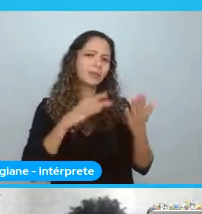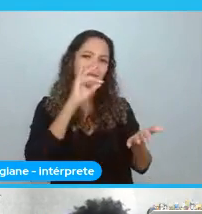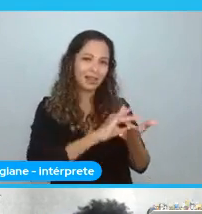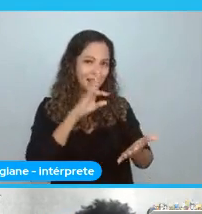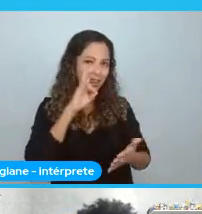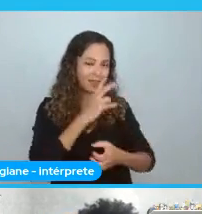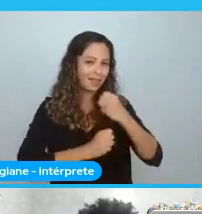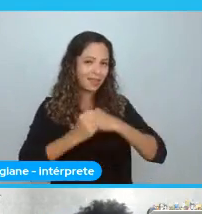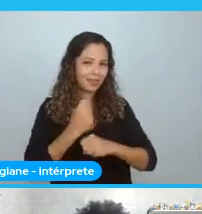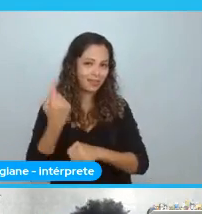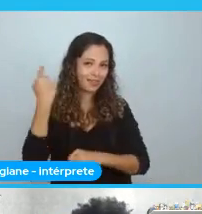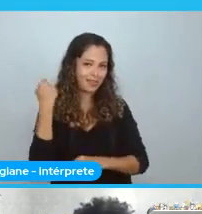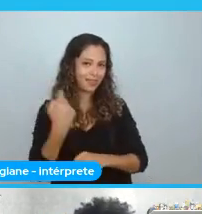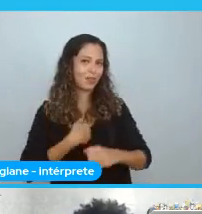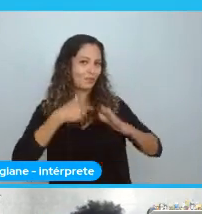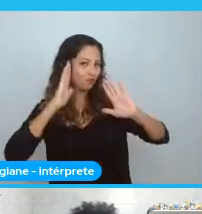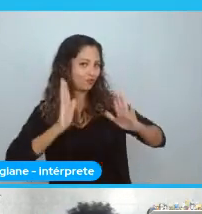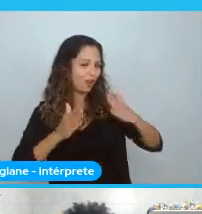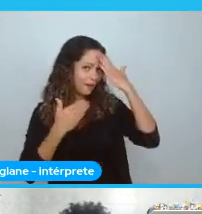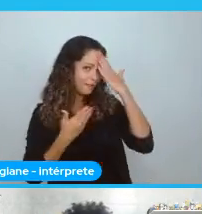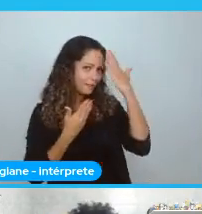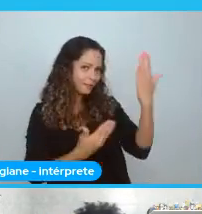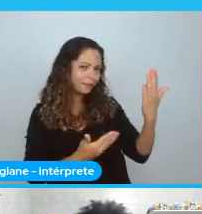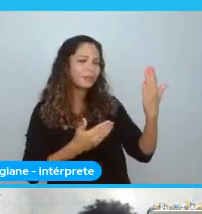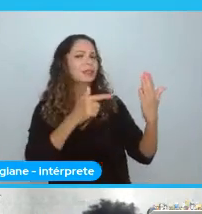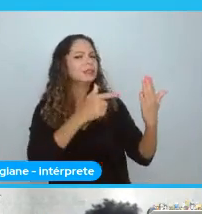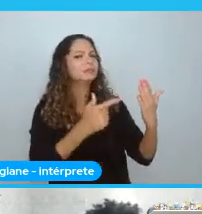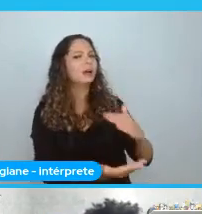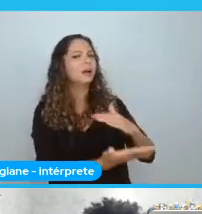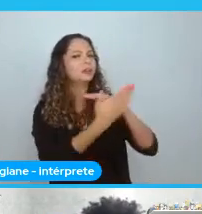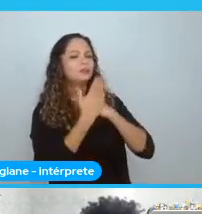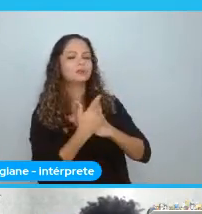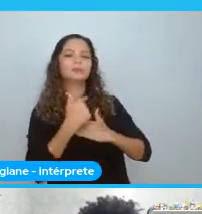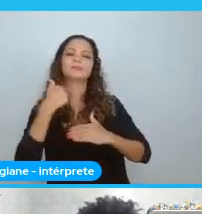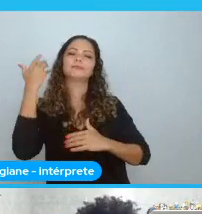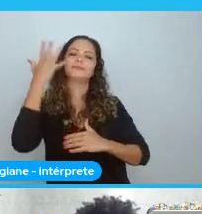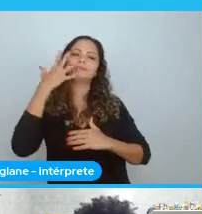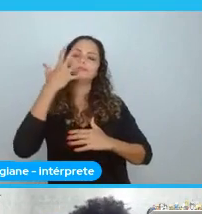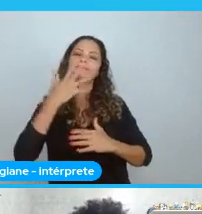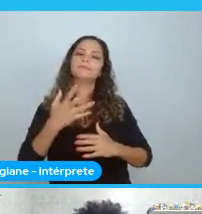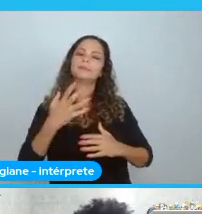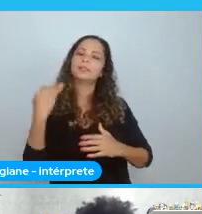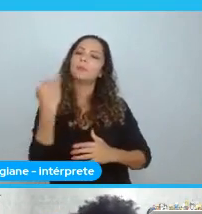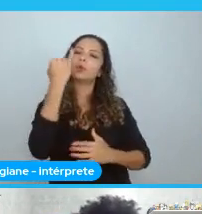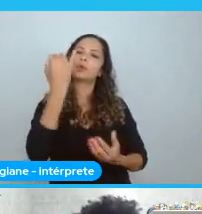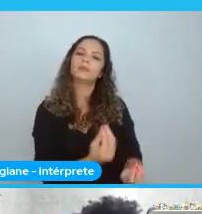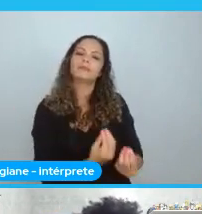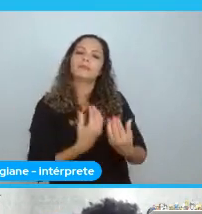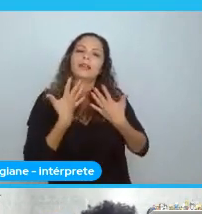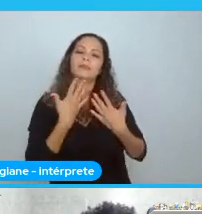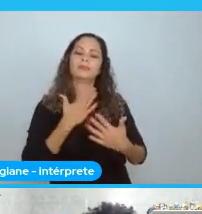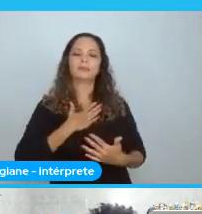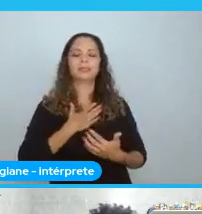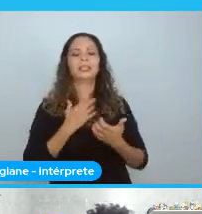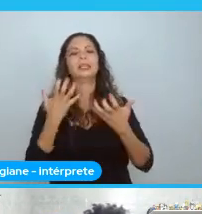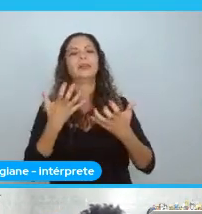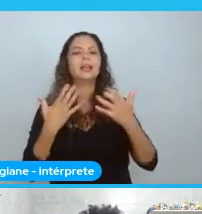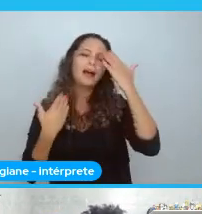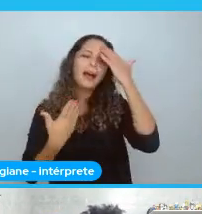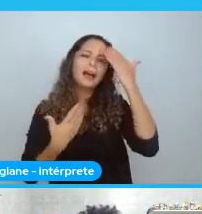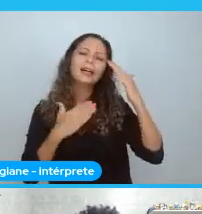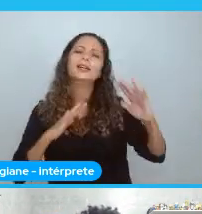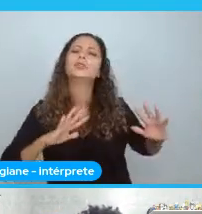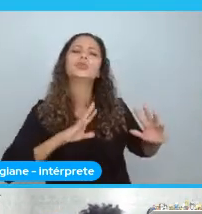quanto é importante. O quanto você foi importante para mim. E é isso. Eu queria agradecer a todas essas pessoas. É óbvio que tem